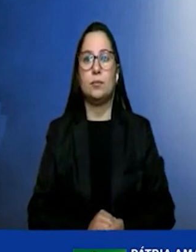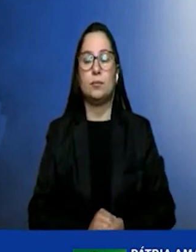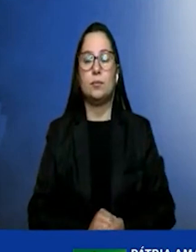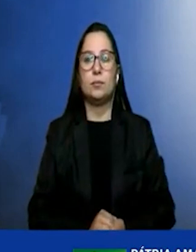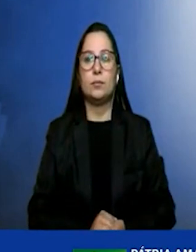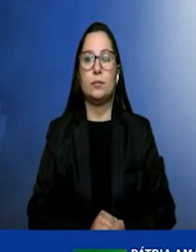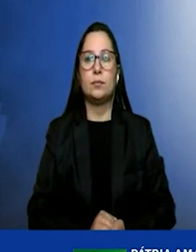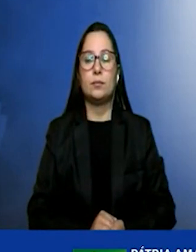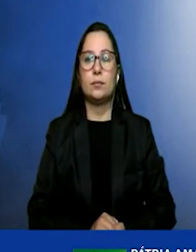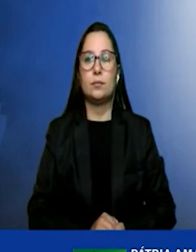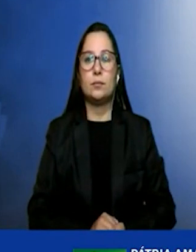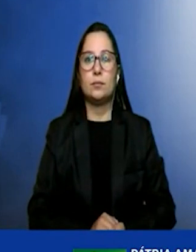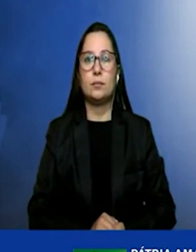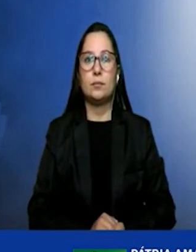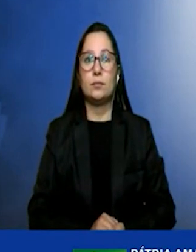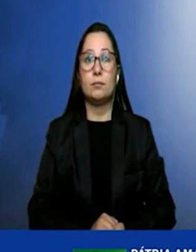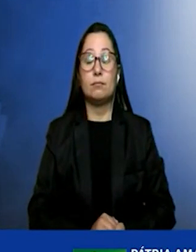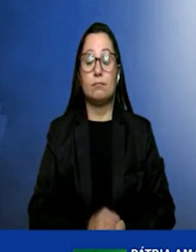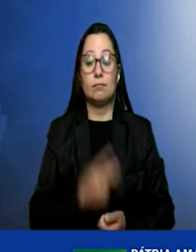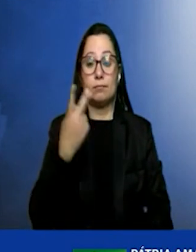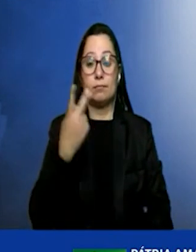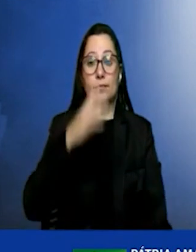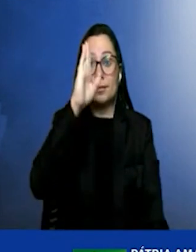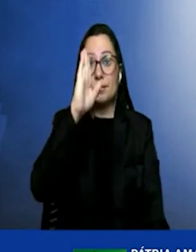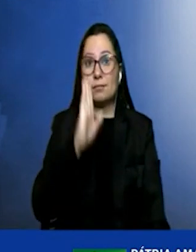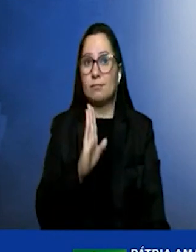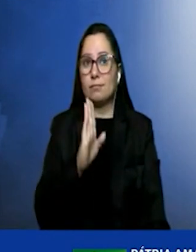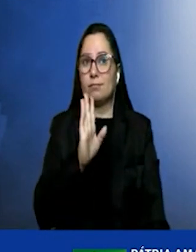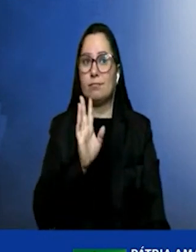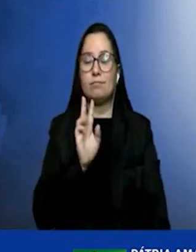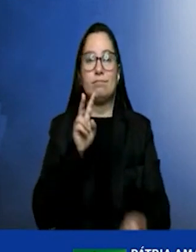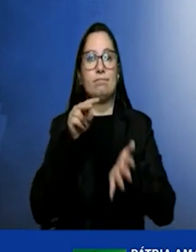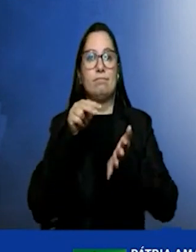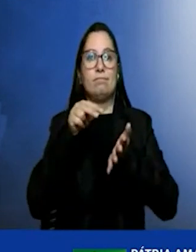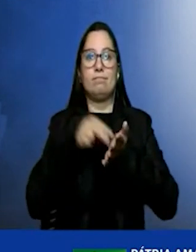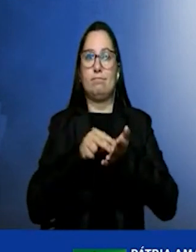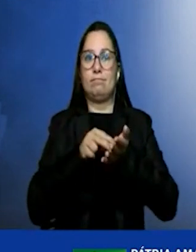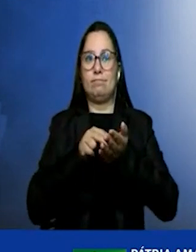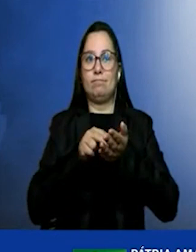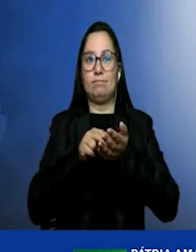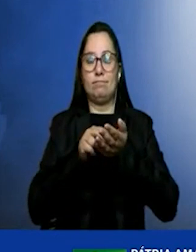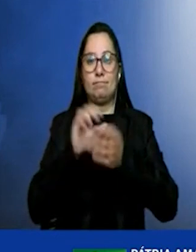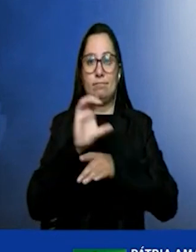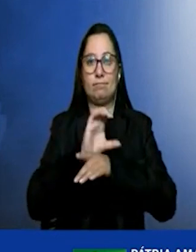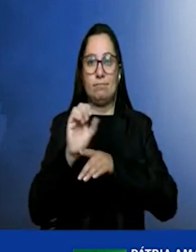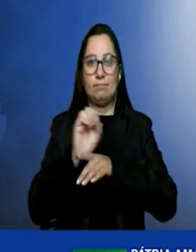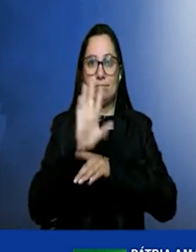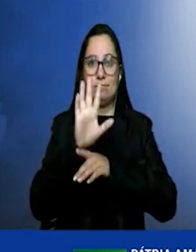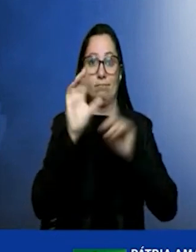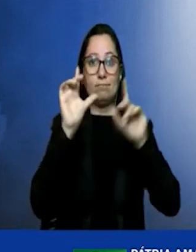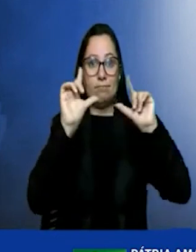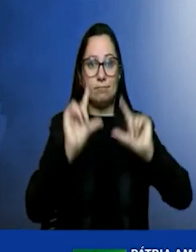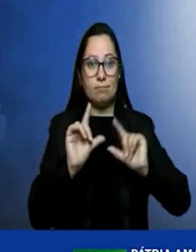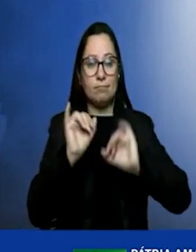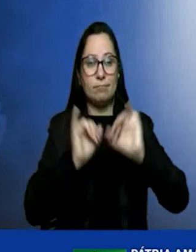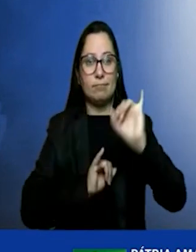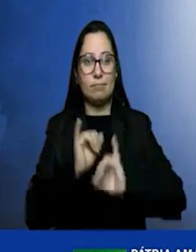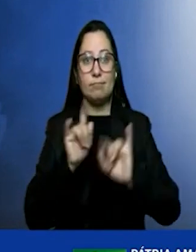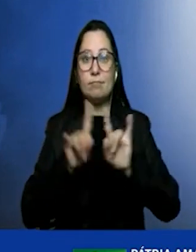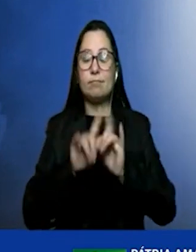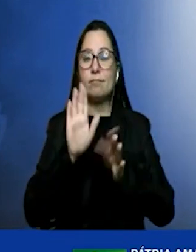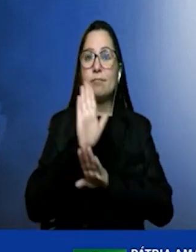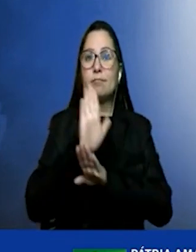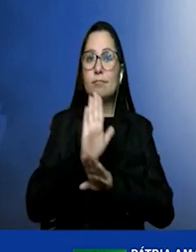E o Brasil na frente na jornada da descarbonização da indústria e contribuindo para a